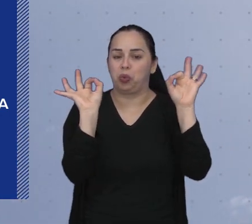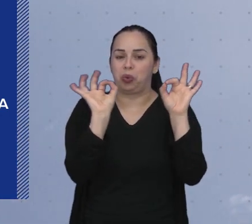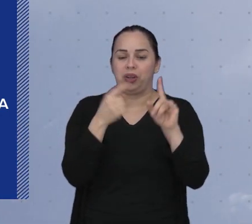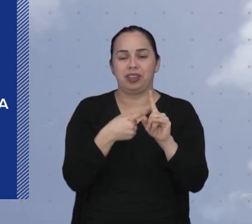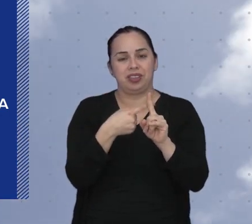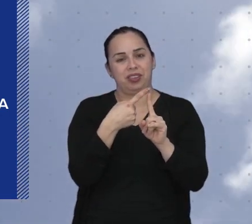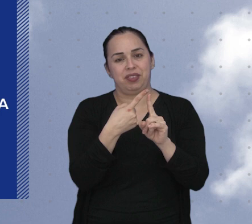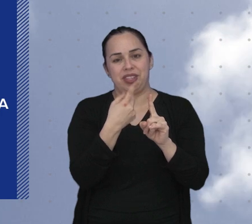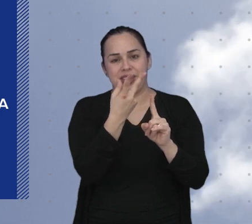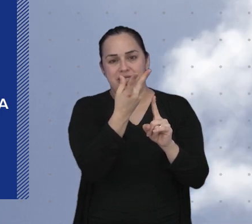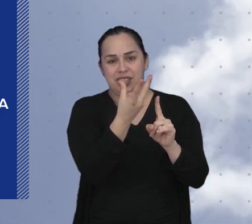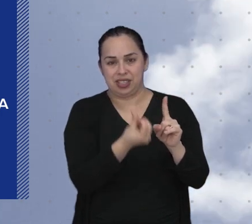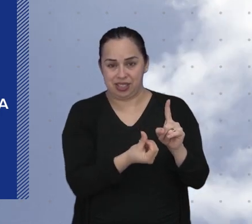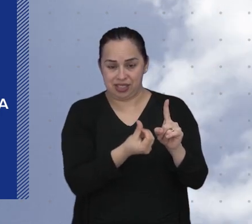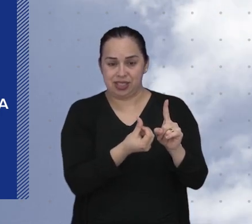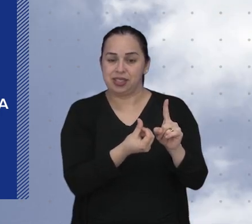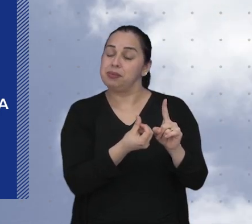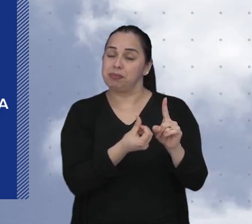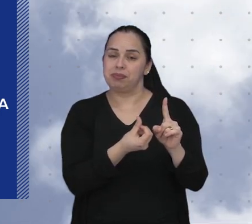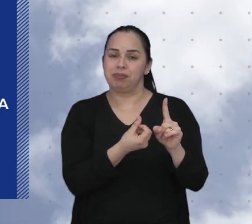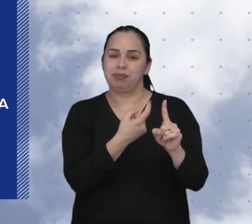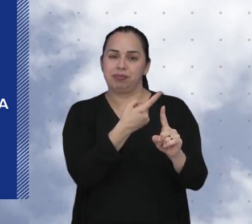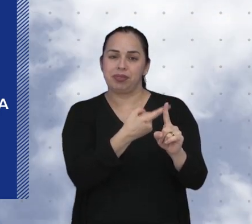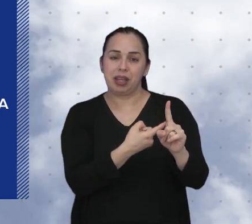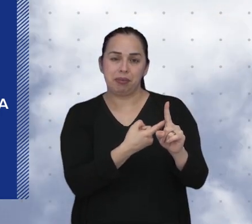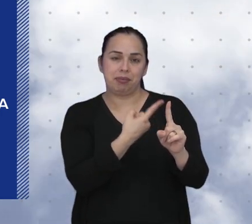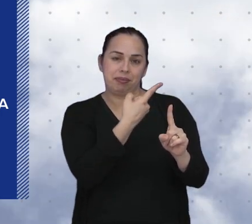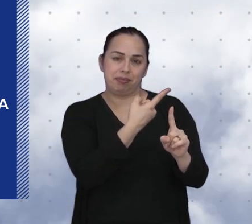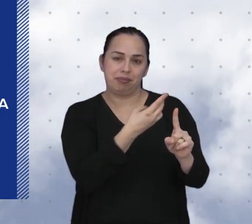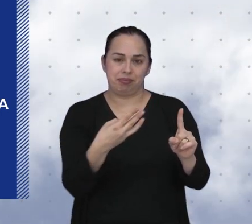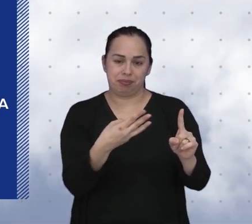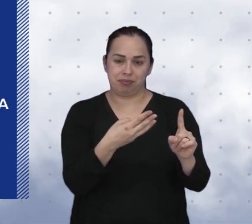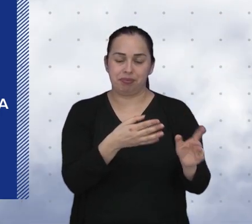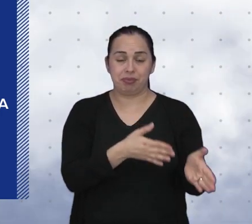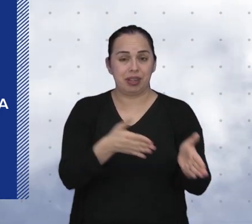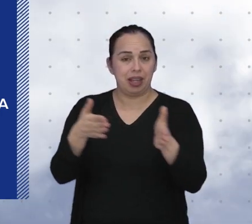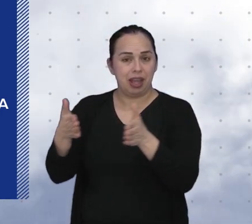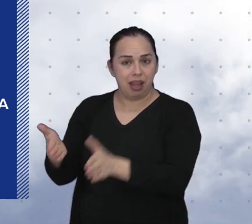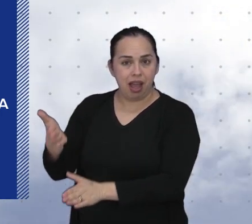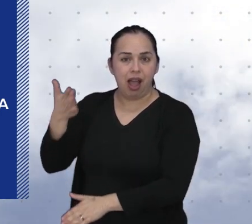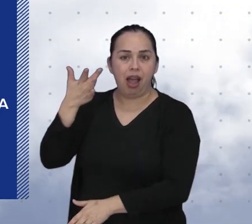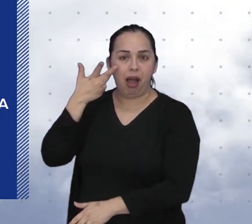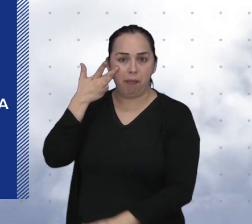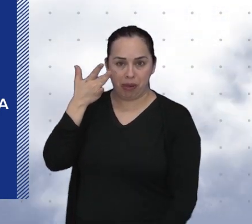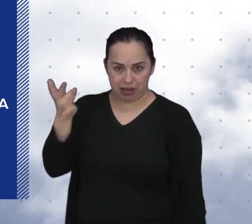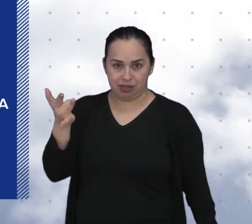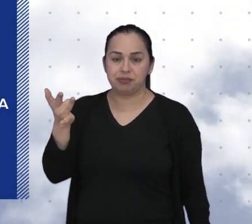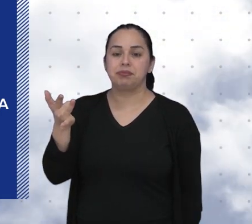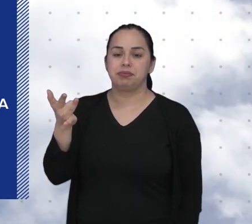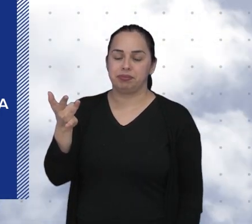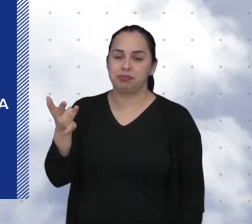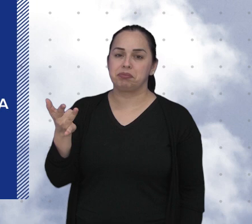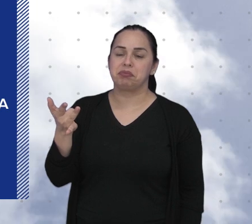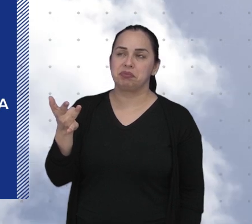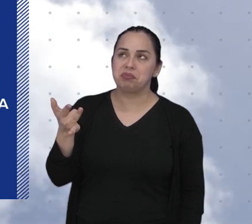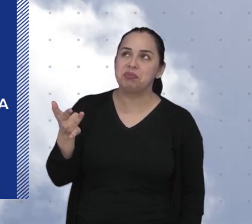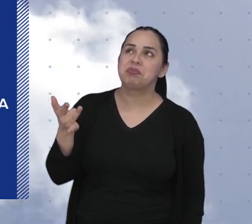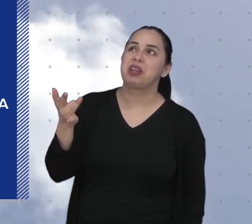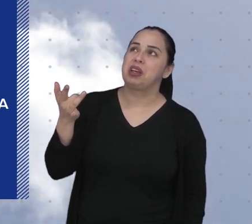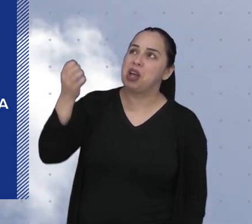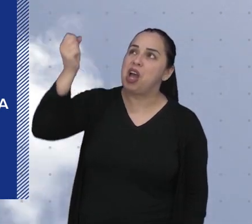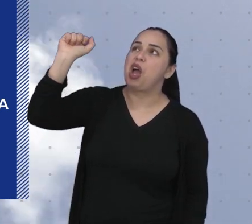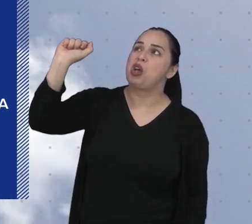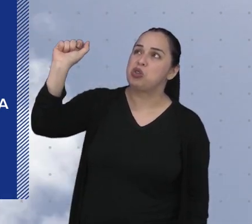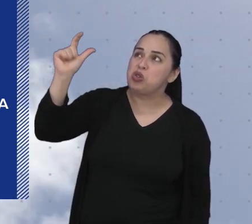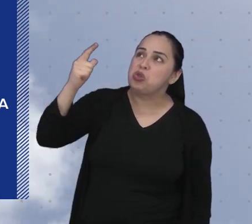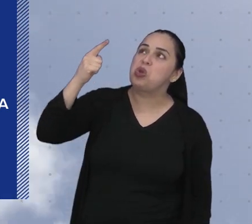de chuva. A temperatura máxima esperada é de 26 graus e a mínima de 13. Para amanhã, quarta-feira, a expectativa é